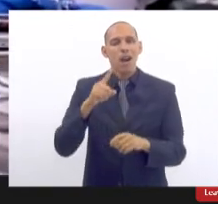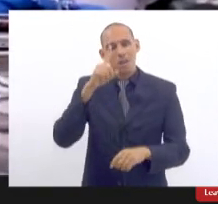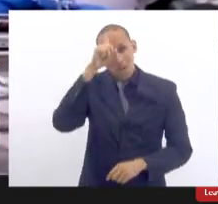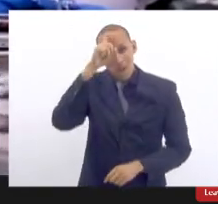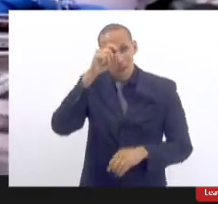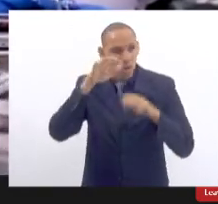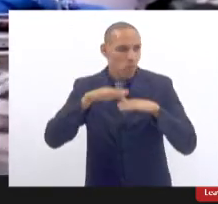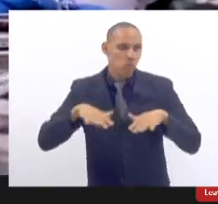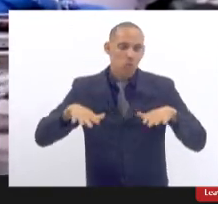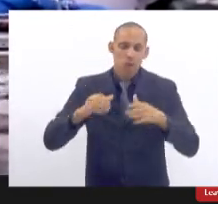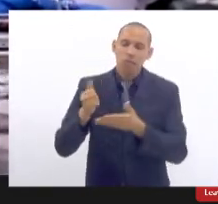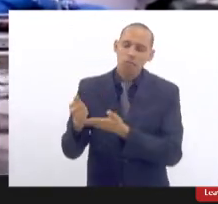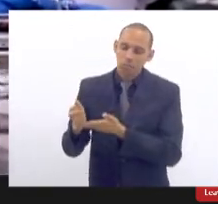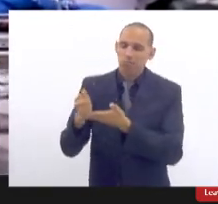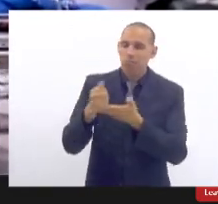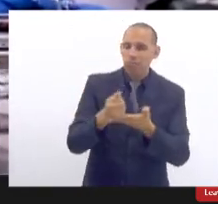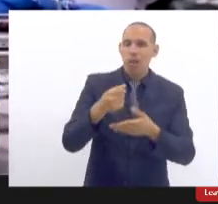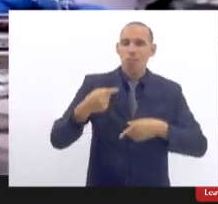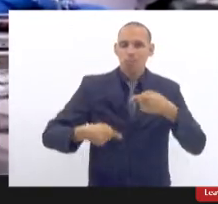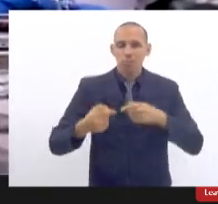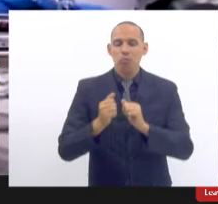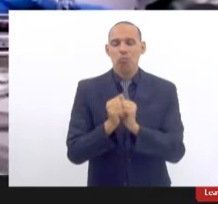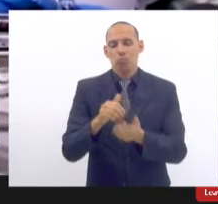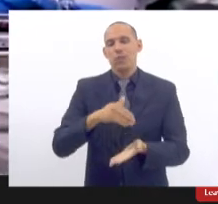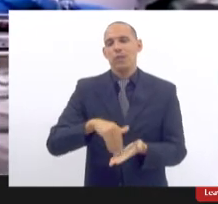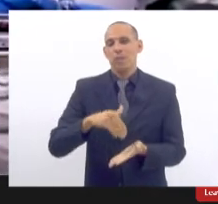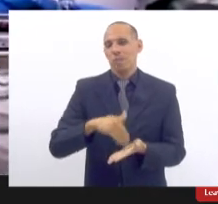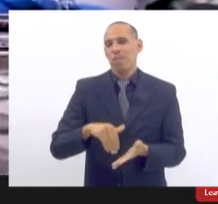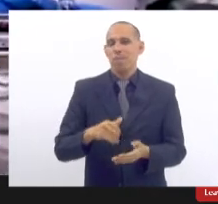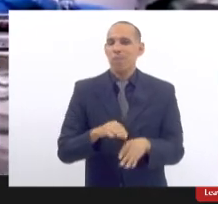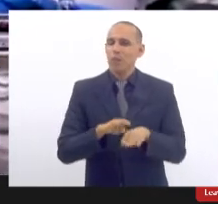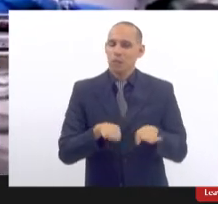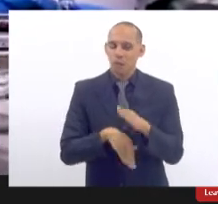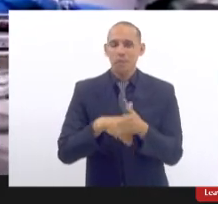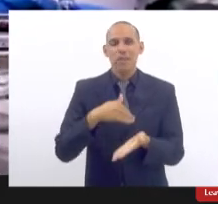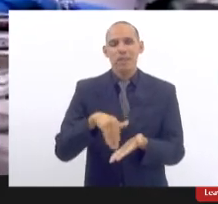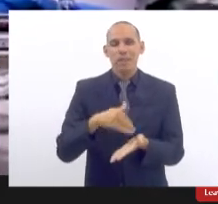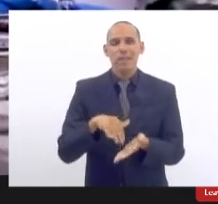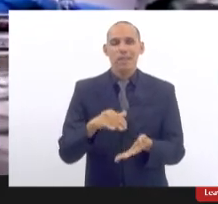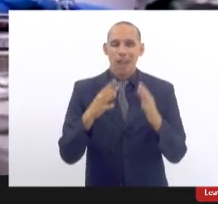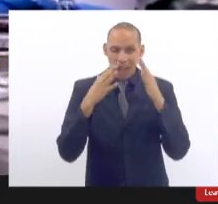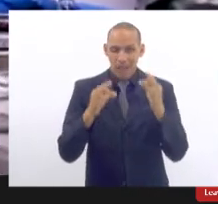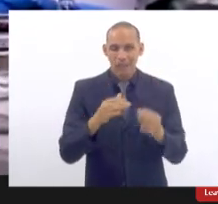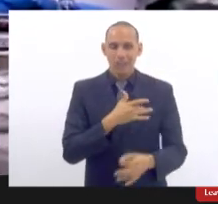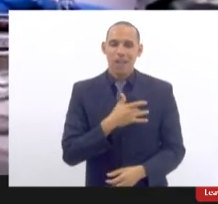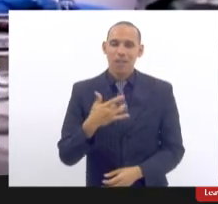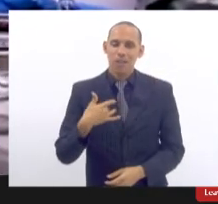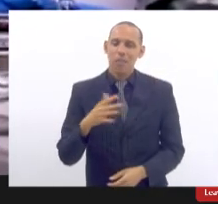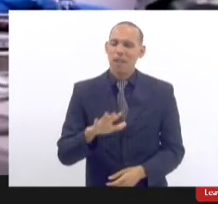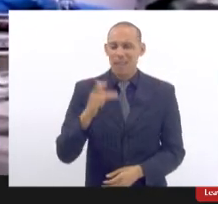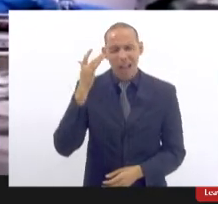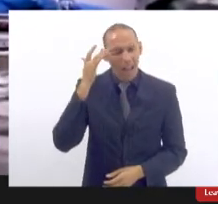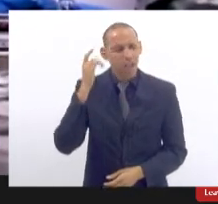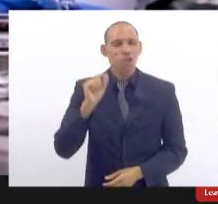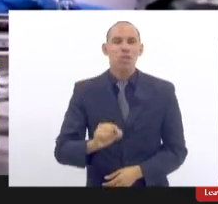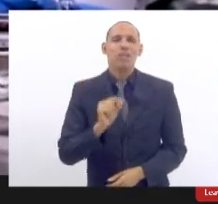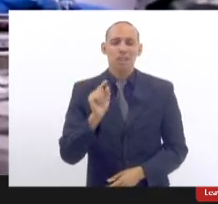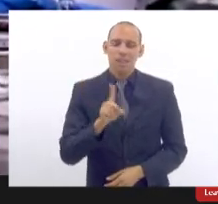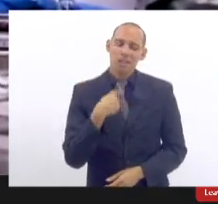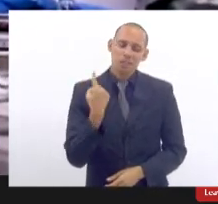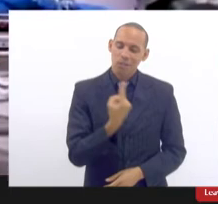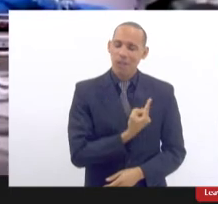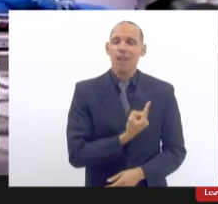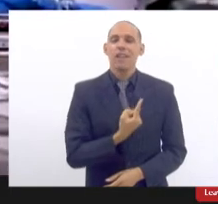isso eu vou levar para a discussão com a secretária subsecretária de atenção à saúde mas acredito que seja algo que a gente possa